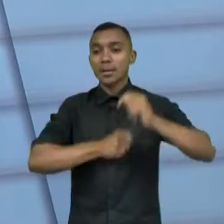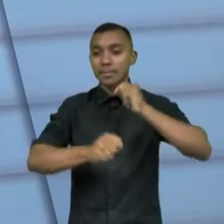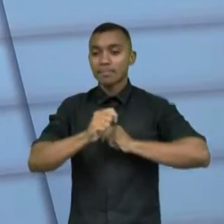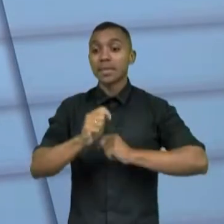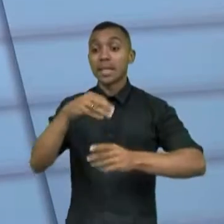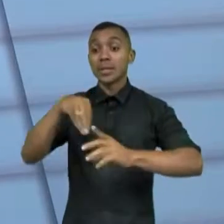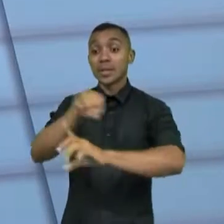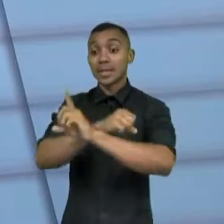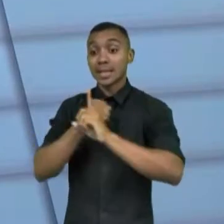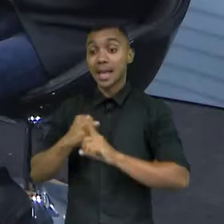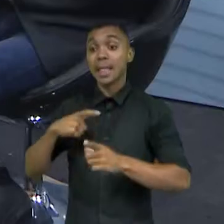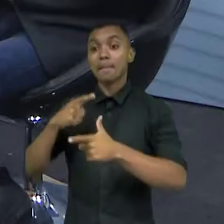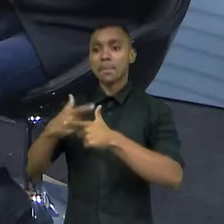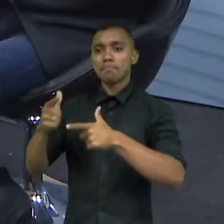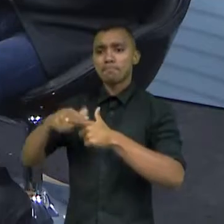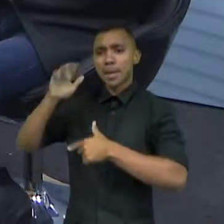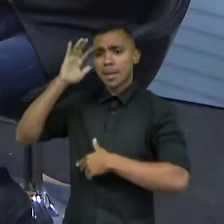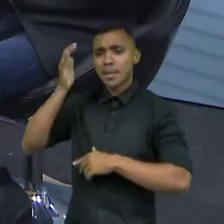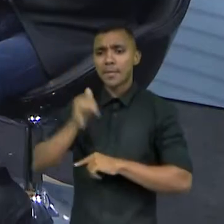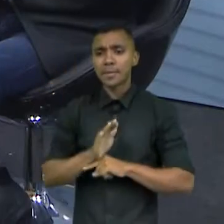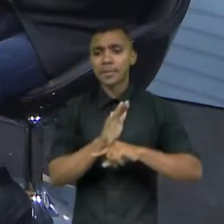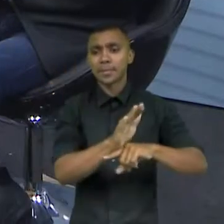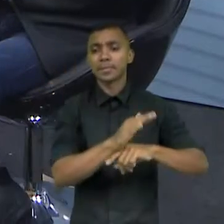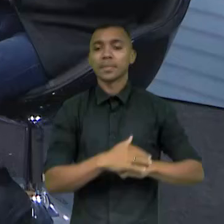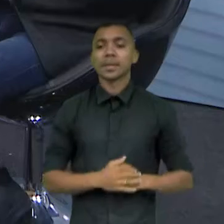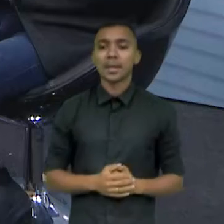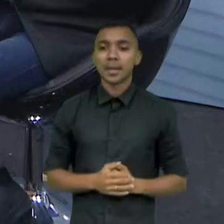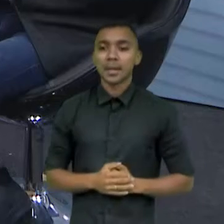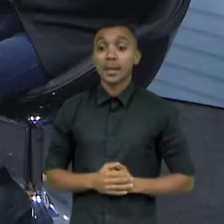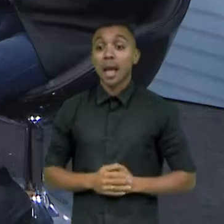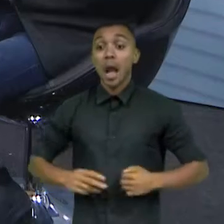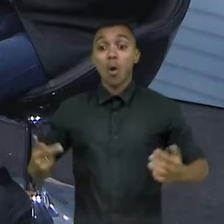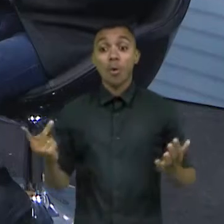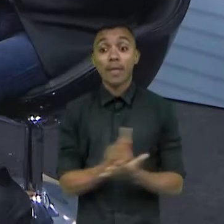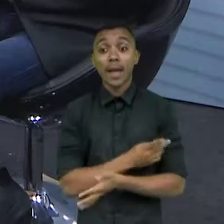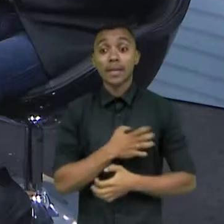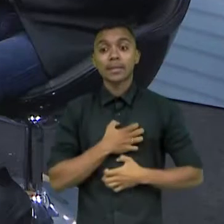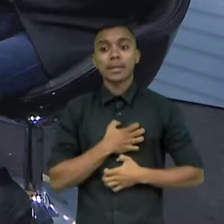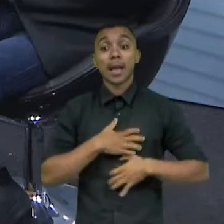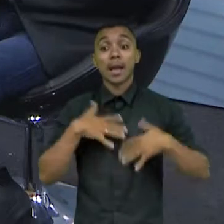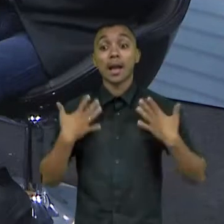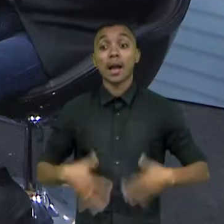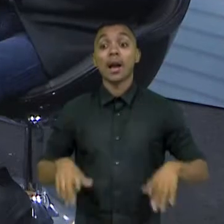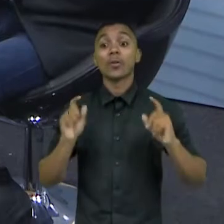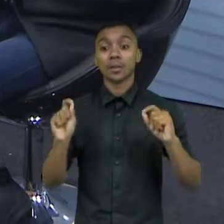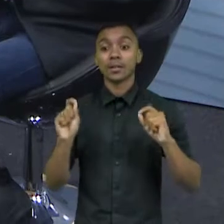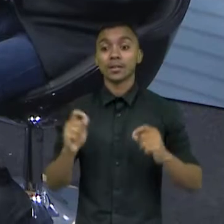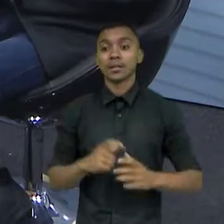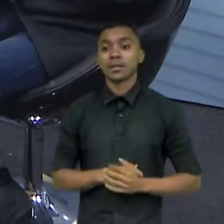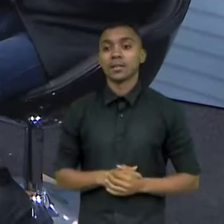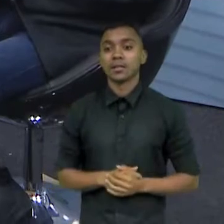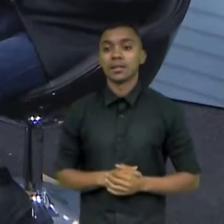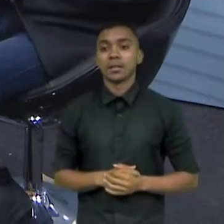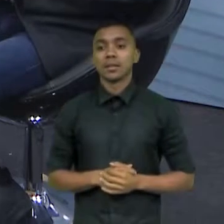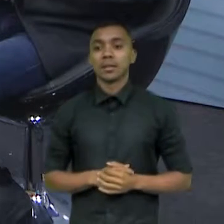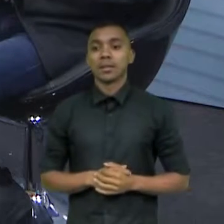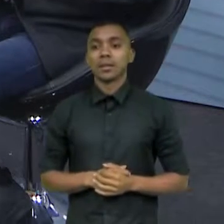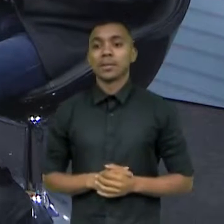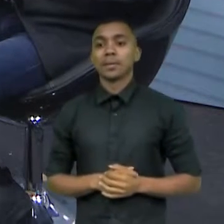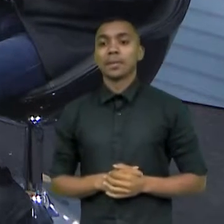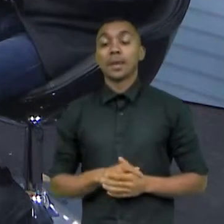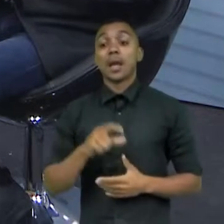problema social ou ambiental. Então, impacto porque ele vai aportar, vai